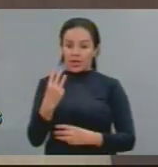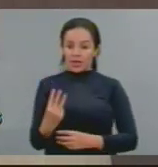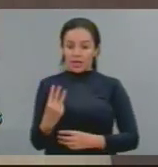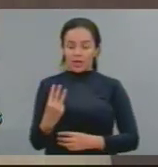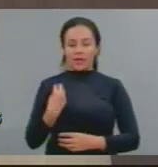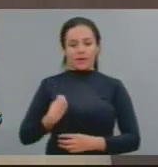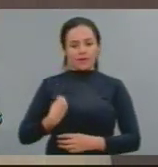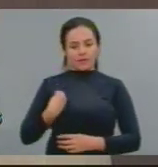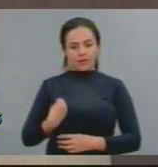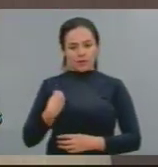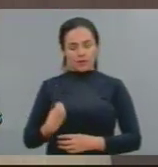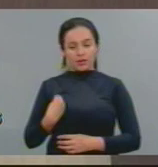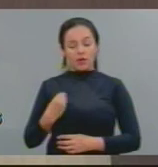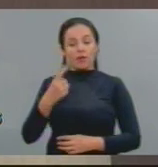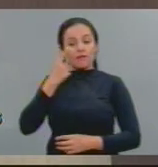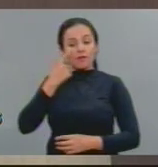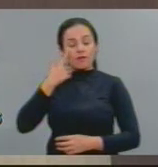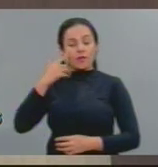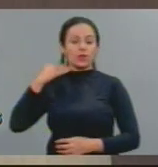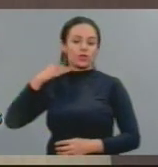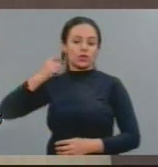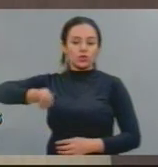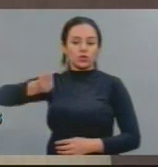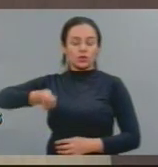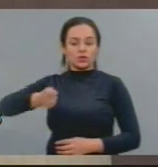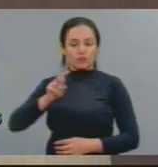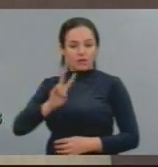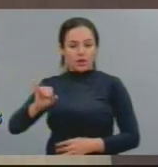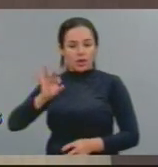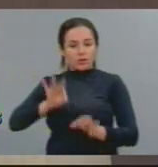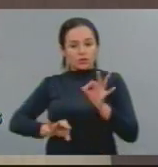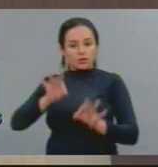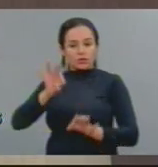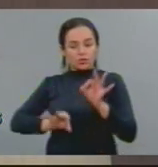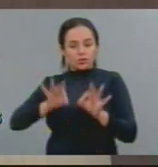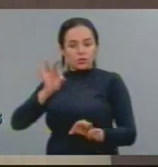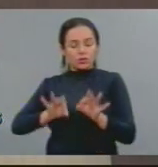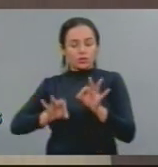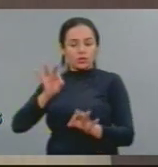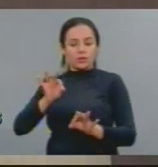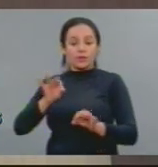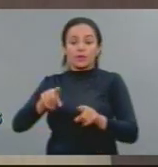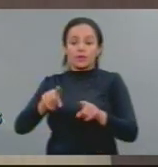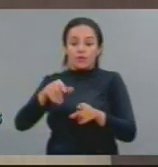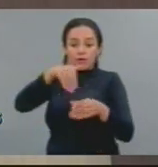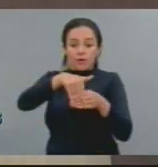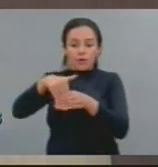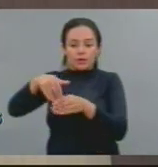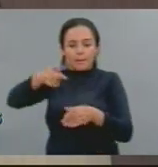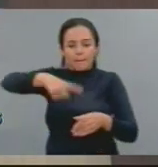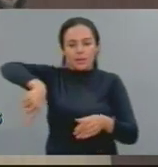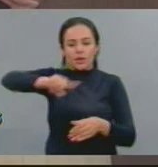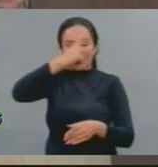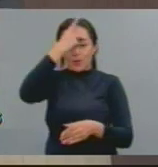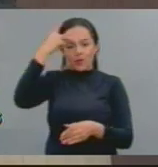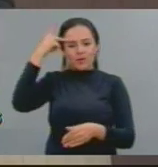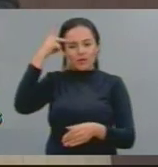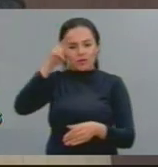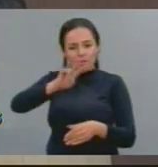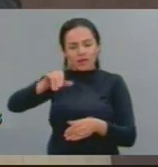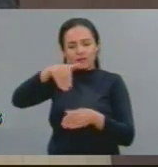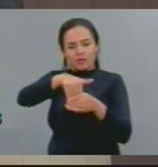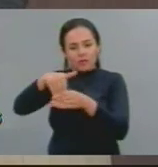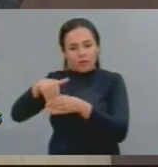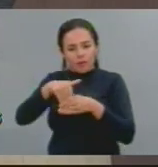dentre os quais o mandante, o intermediário e um que deu